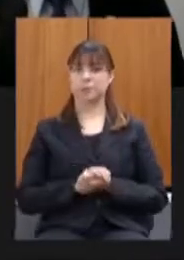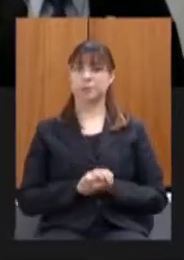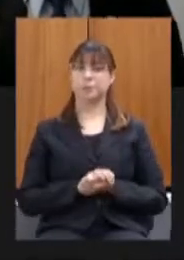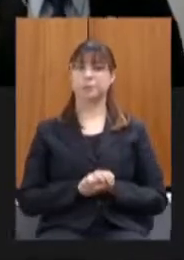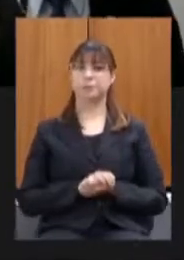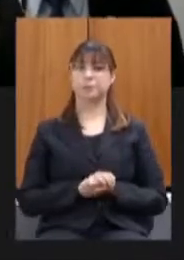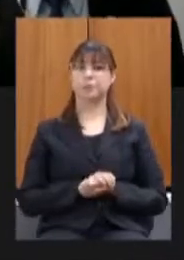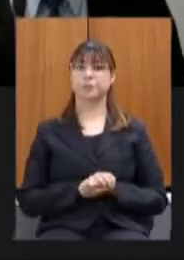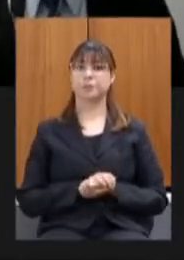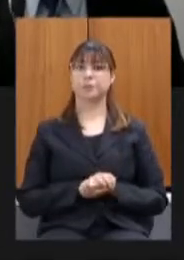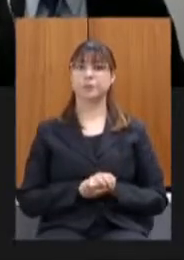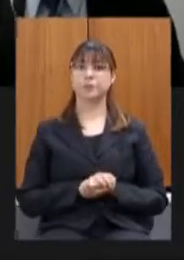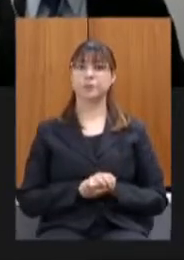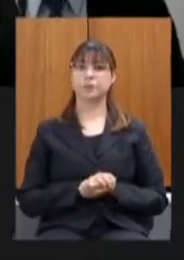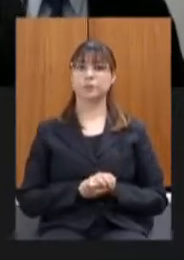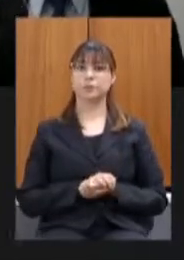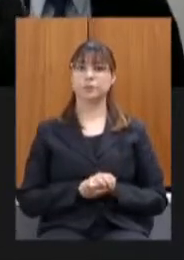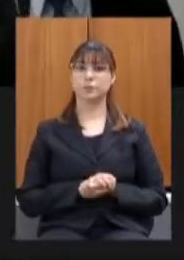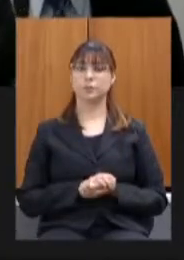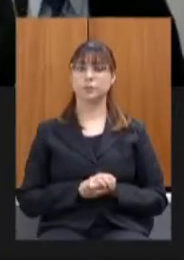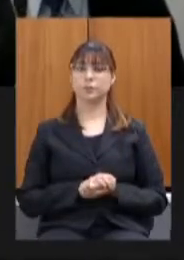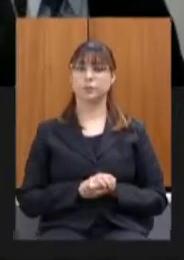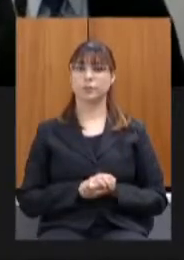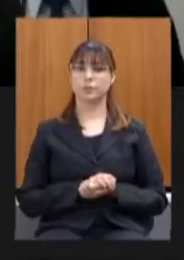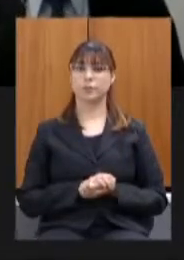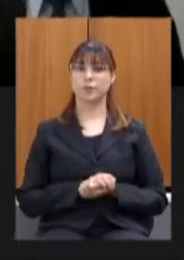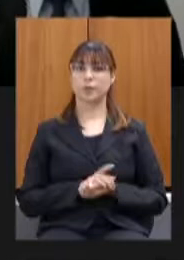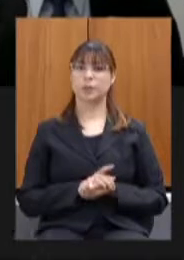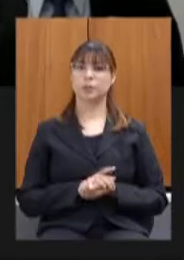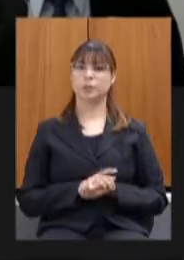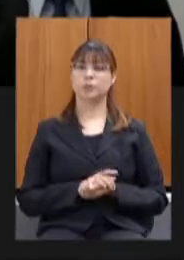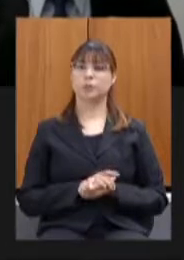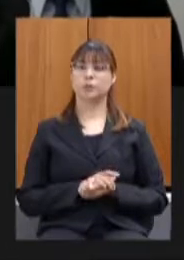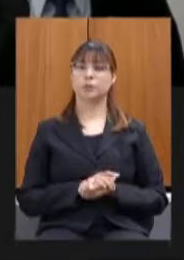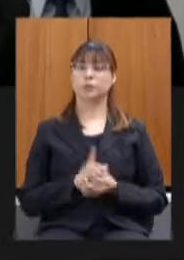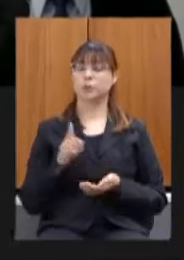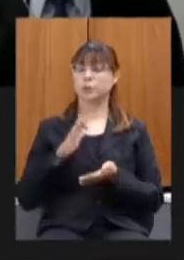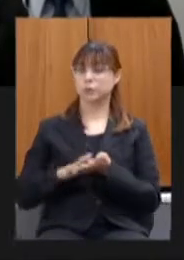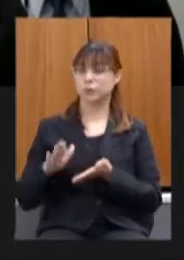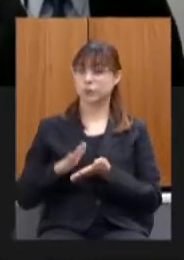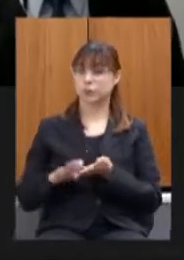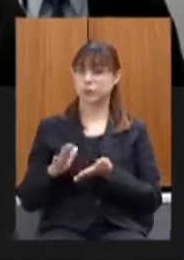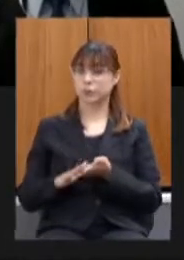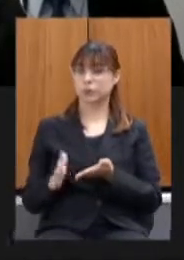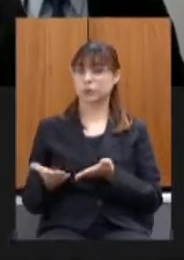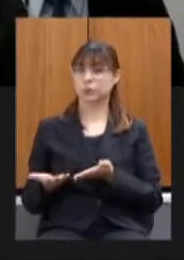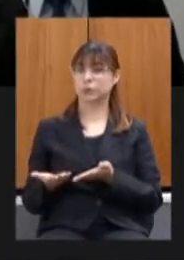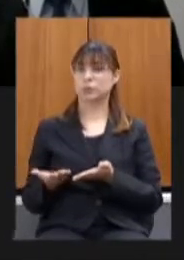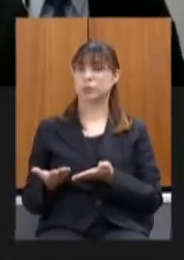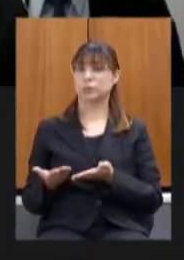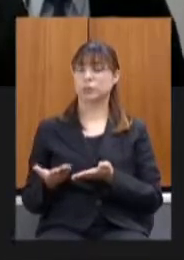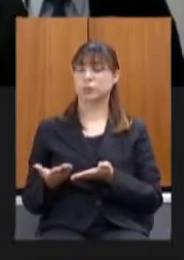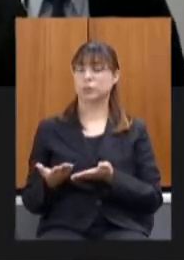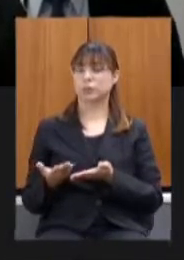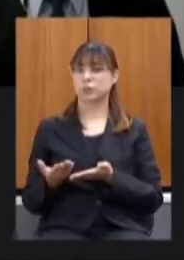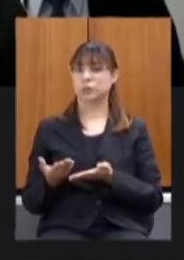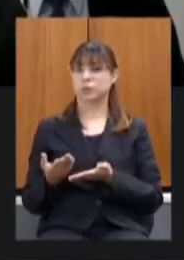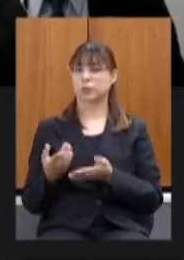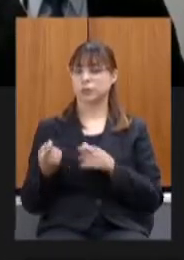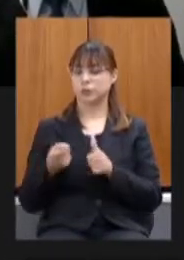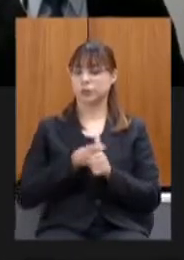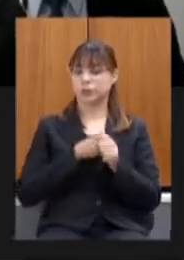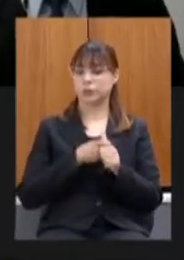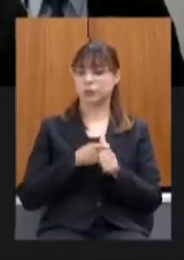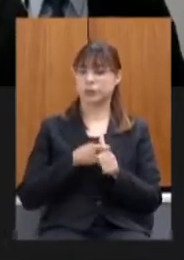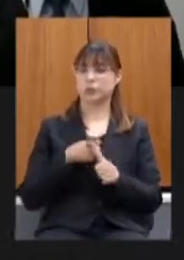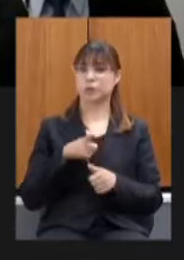aqui nós temos o custo dessa situação a dívida nós temos um serviço